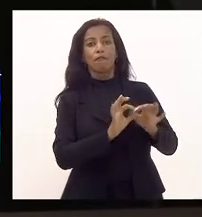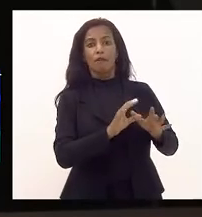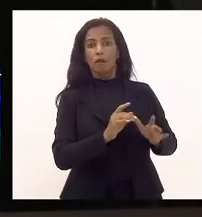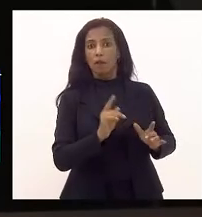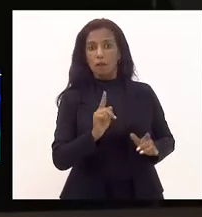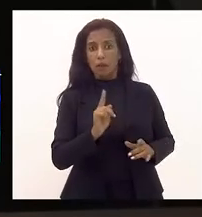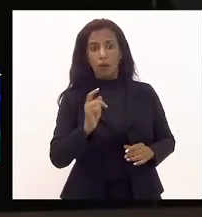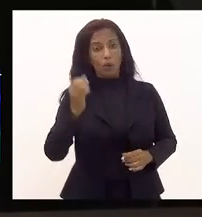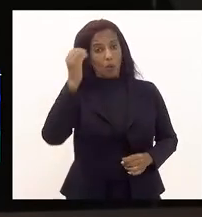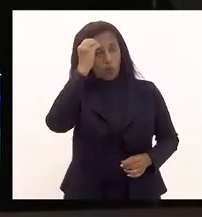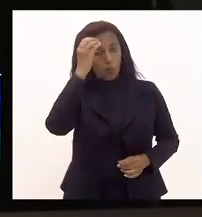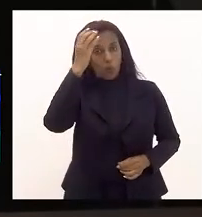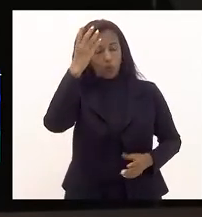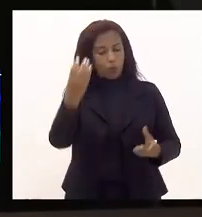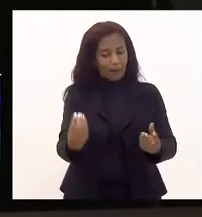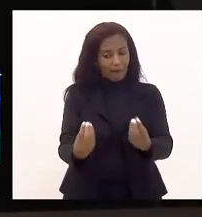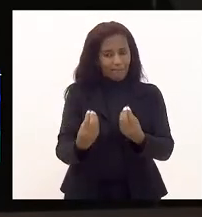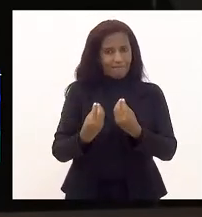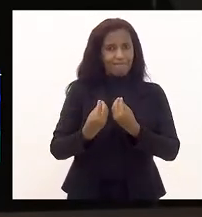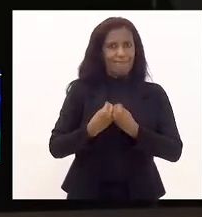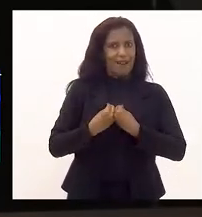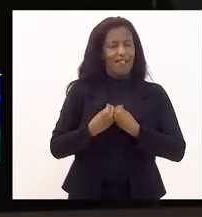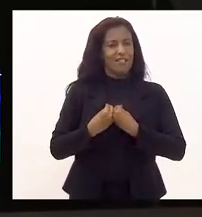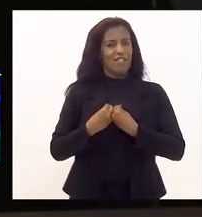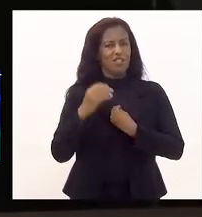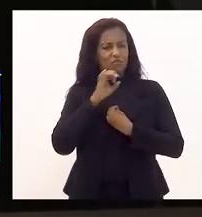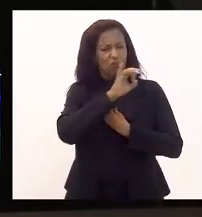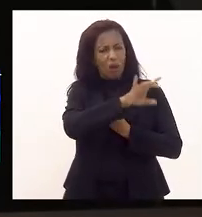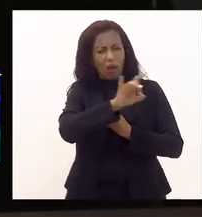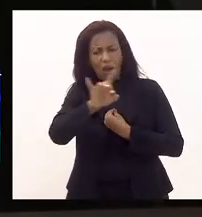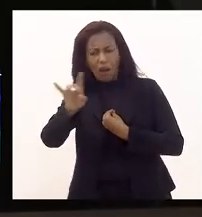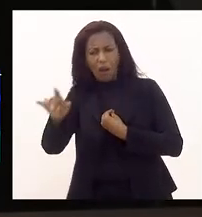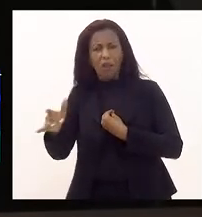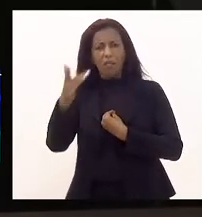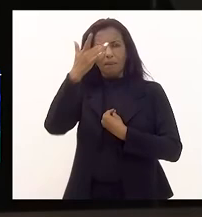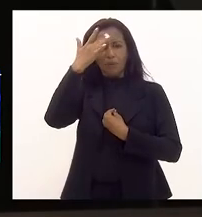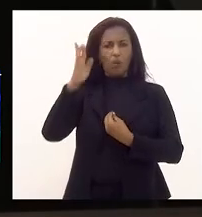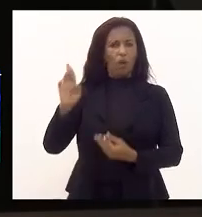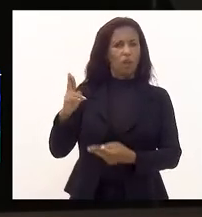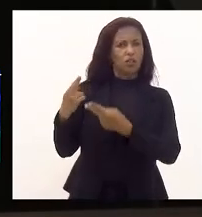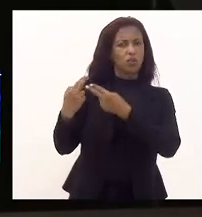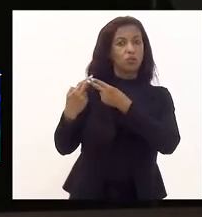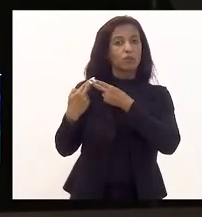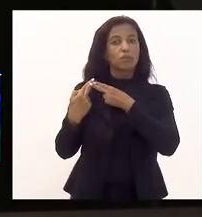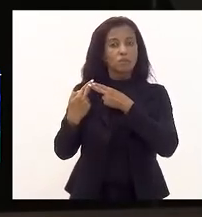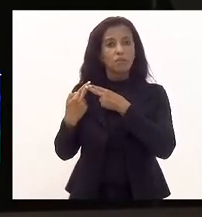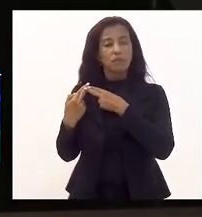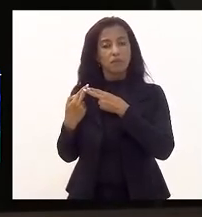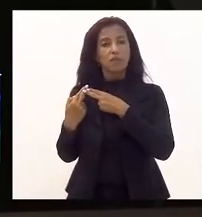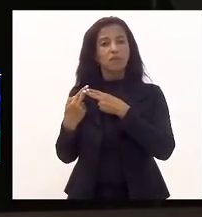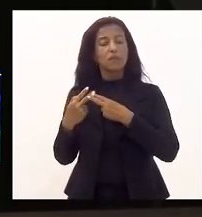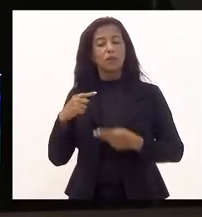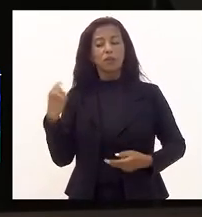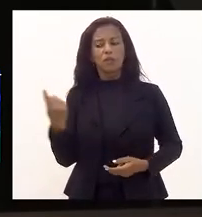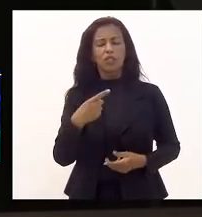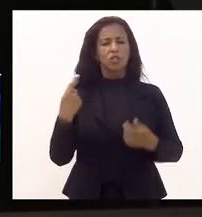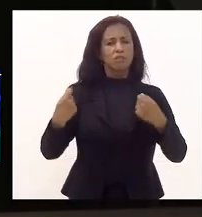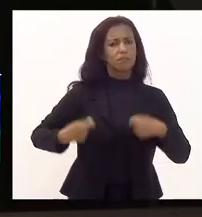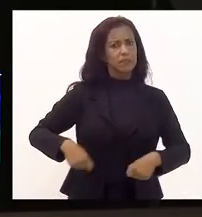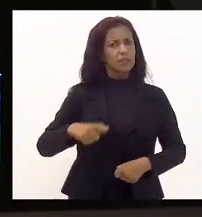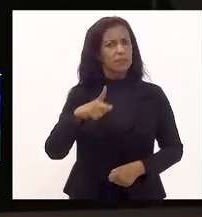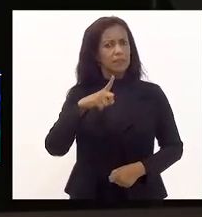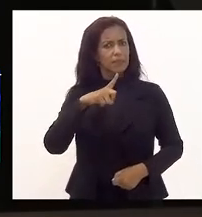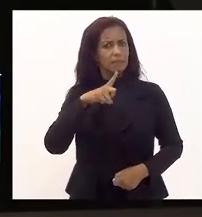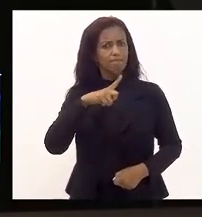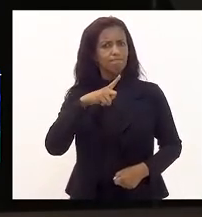cultura ela traz dentro de cada um a responsabilização que a gente deva ter